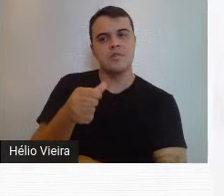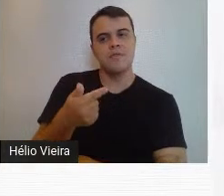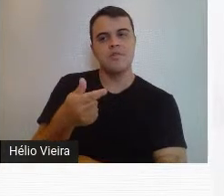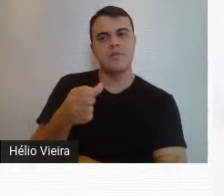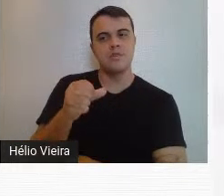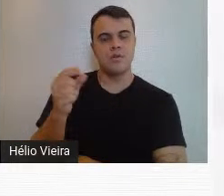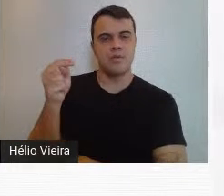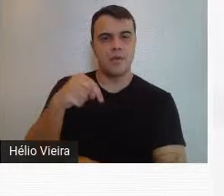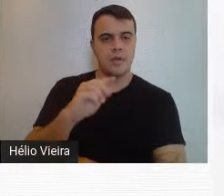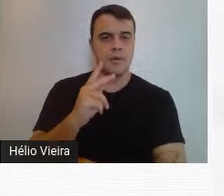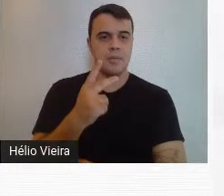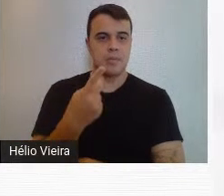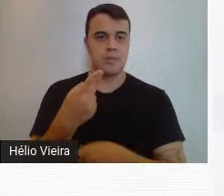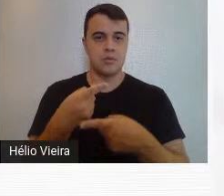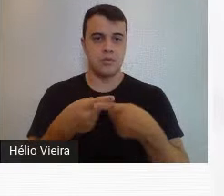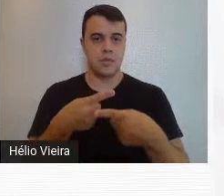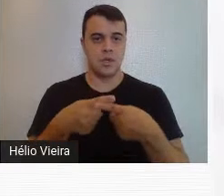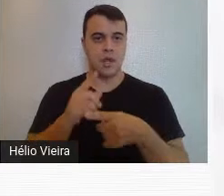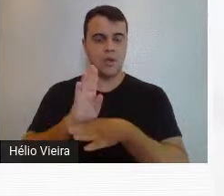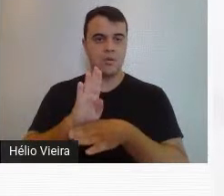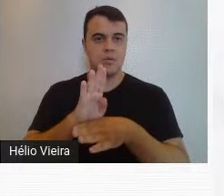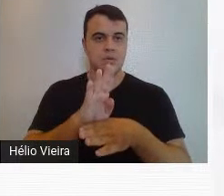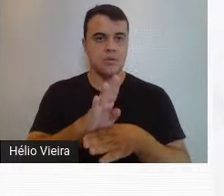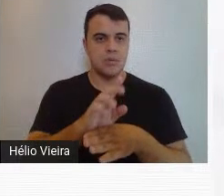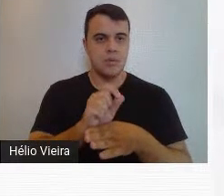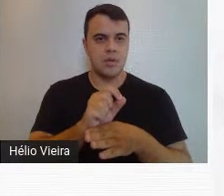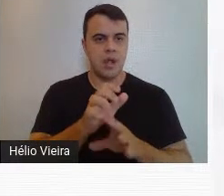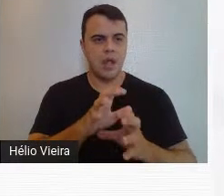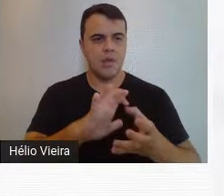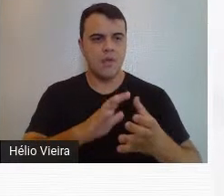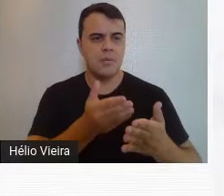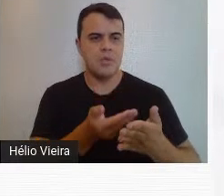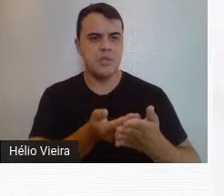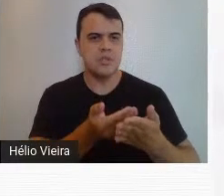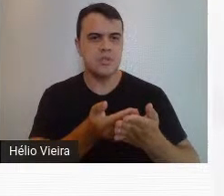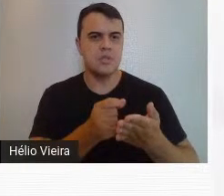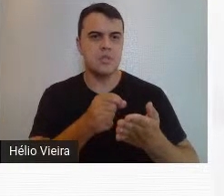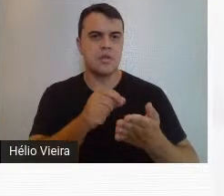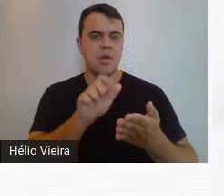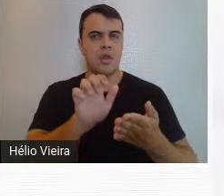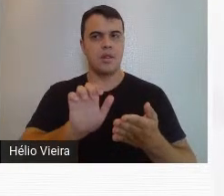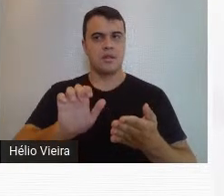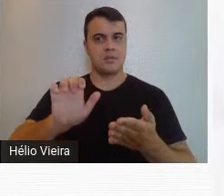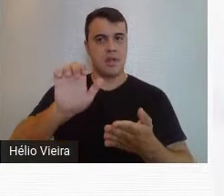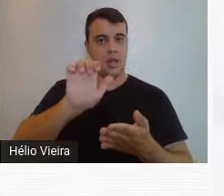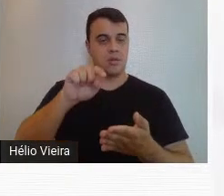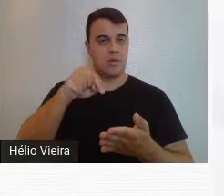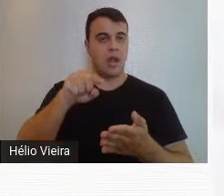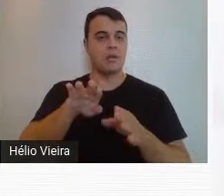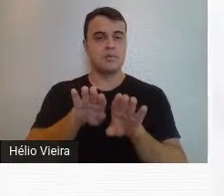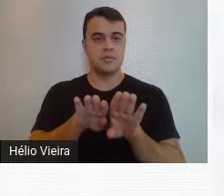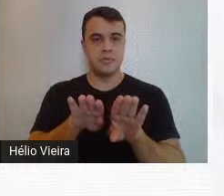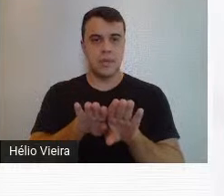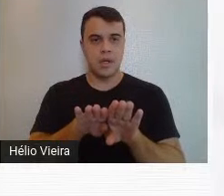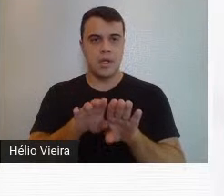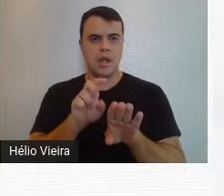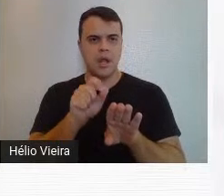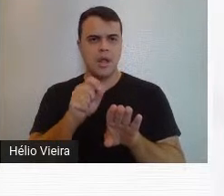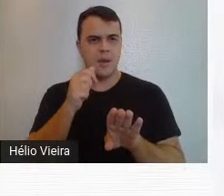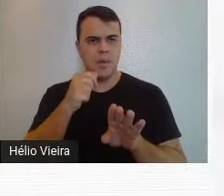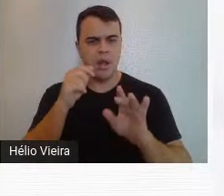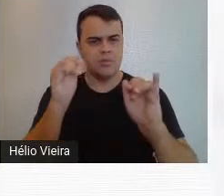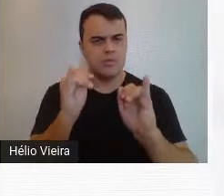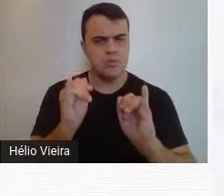para Belo Horizonte também para contribuir para a reforma de ensino, na educação do Estado, então ela também é escultora,